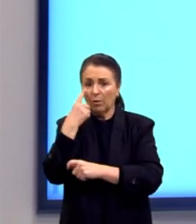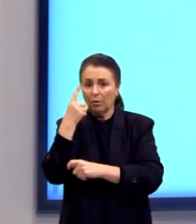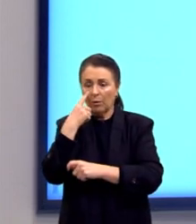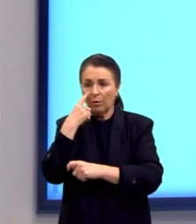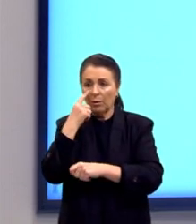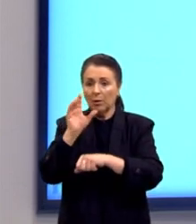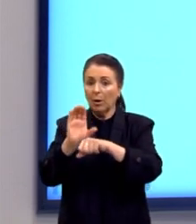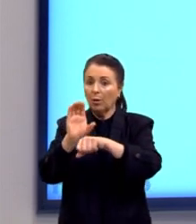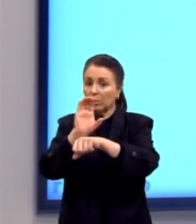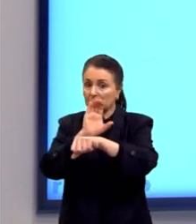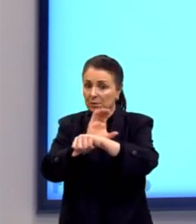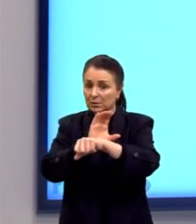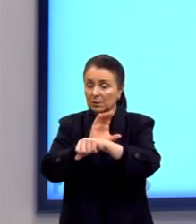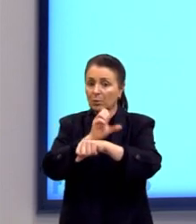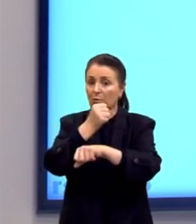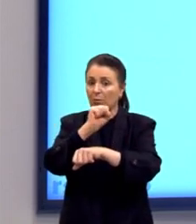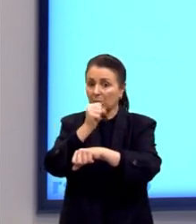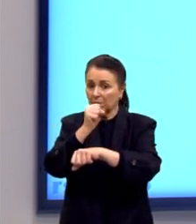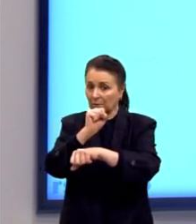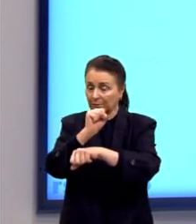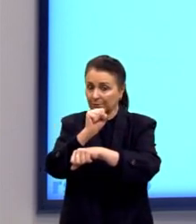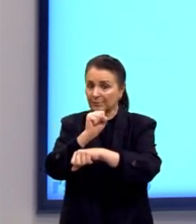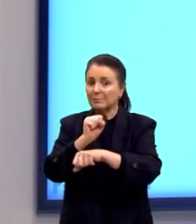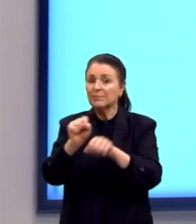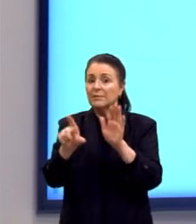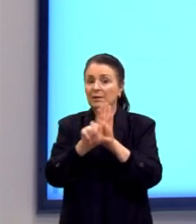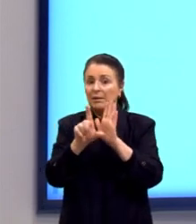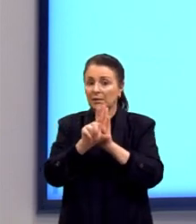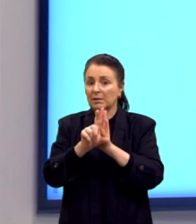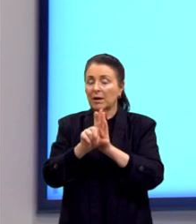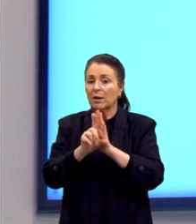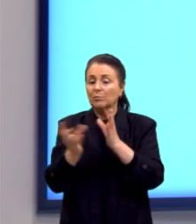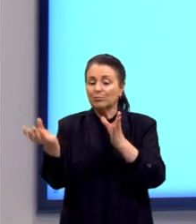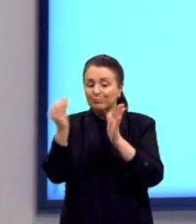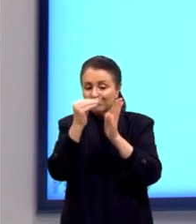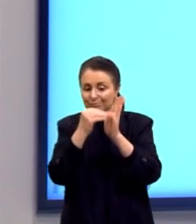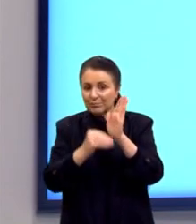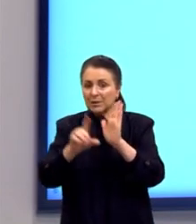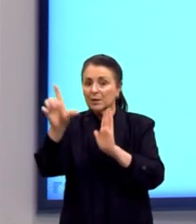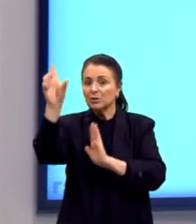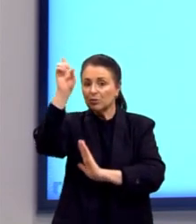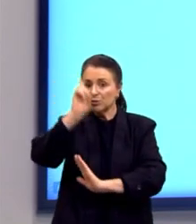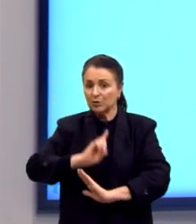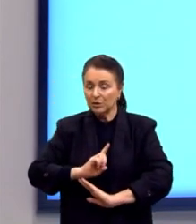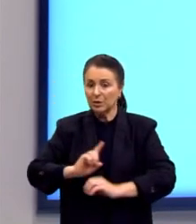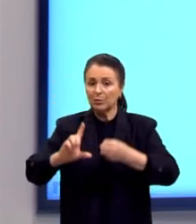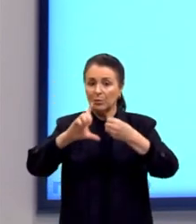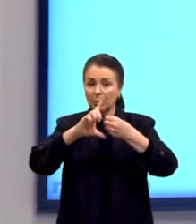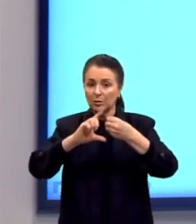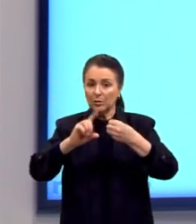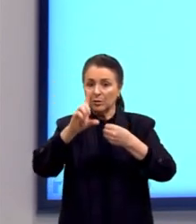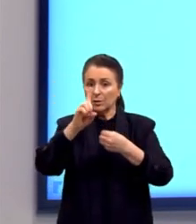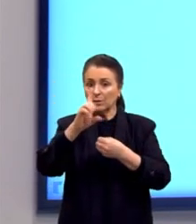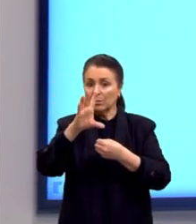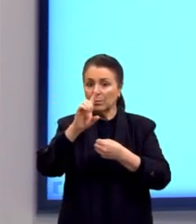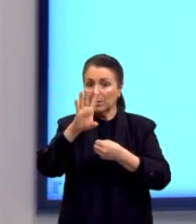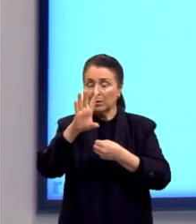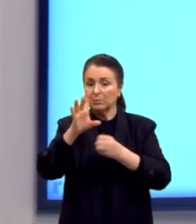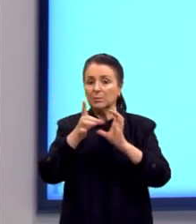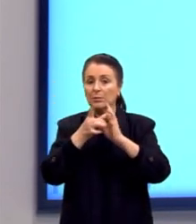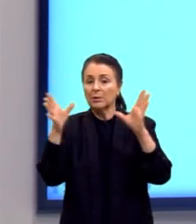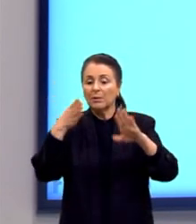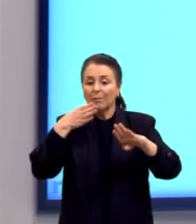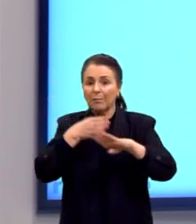Constituição de 88 incorpora mais uma série de direitos. Constituição, artigo 14, democracia